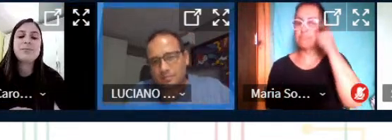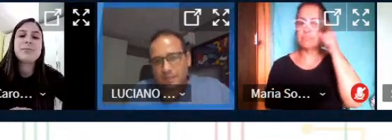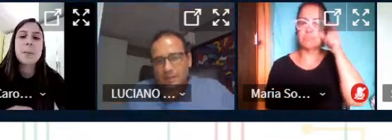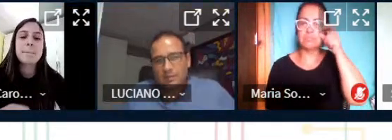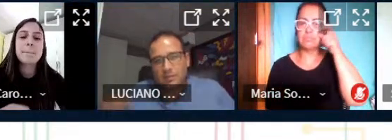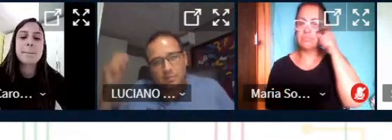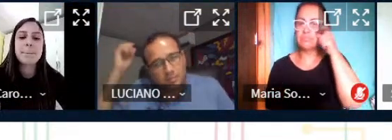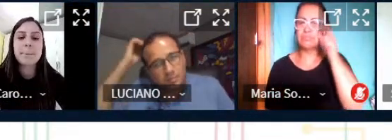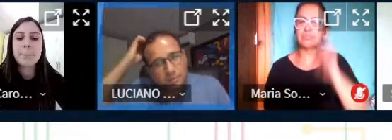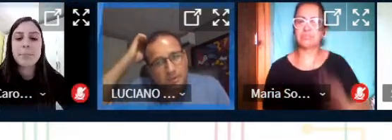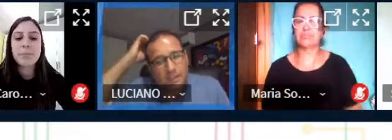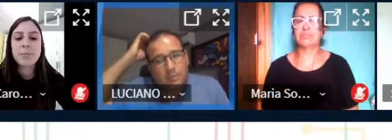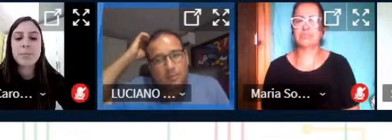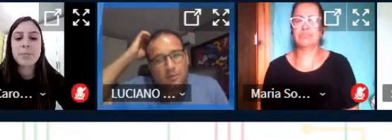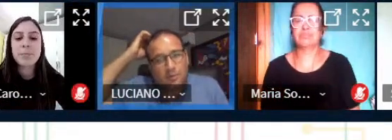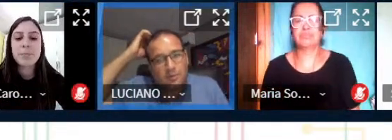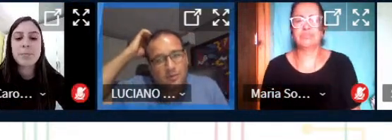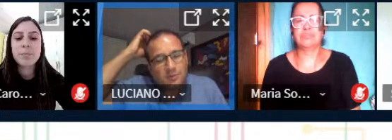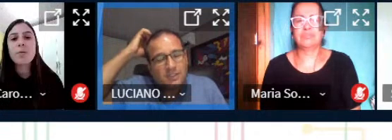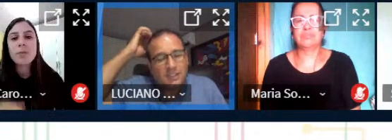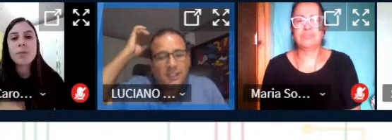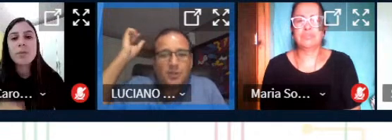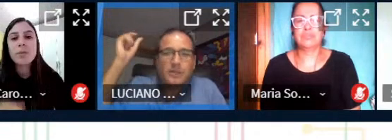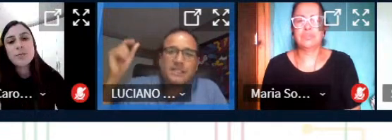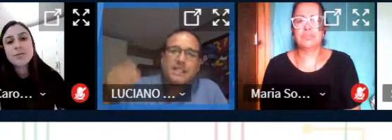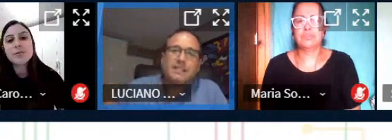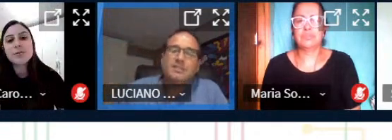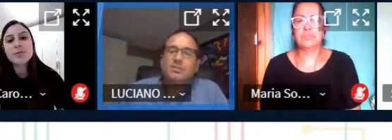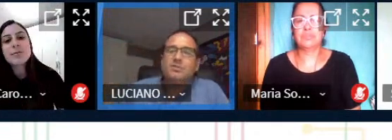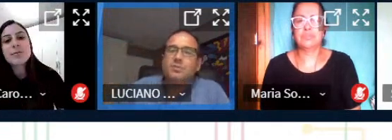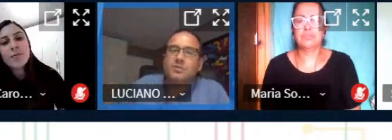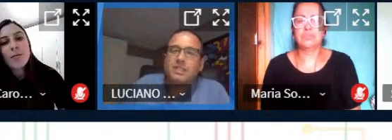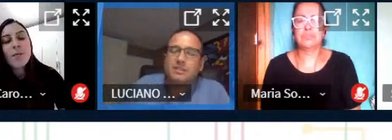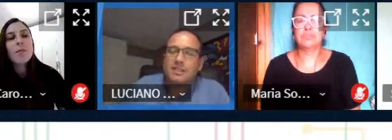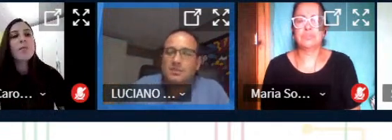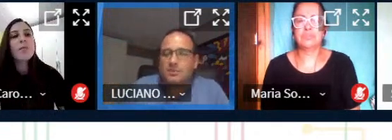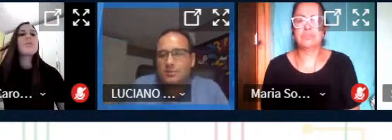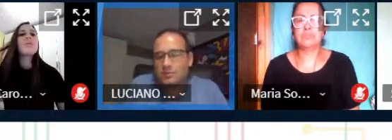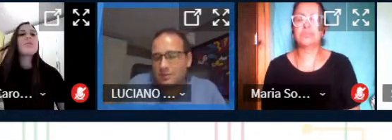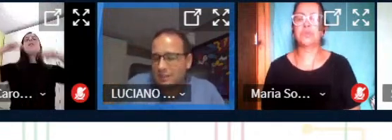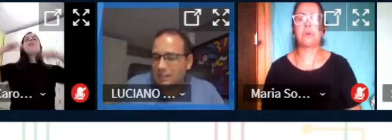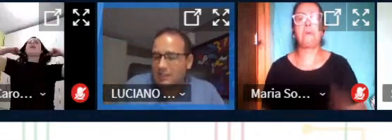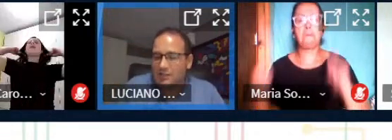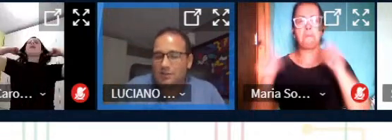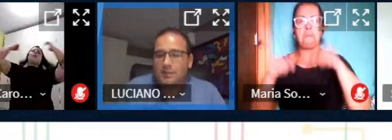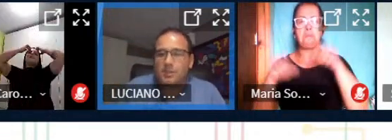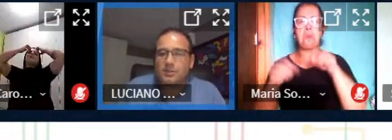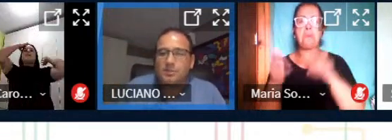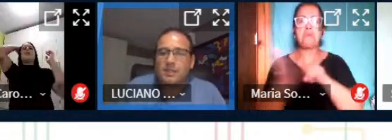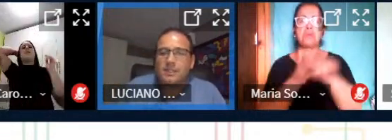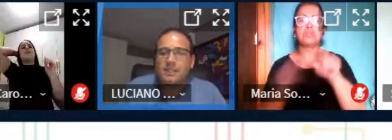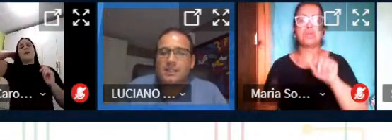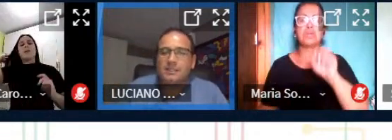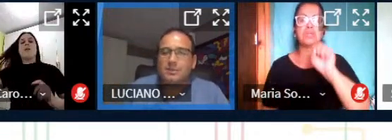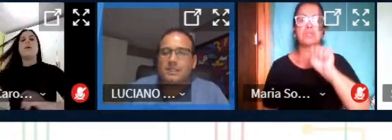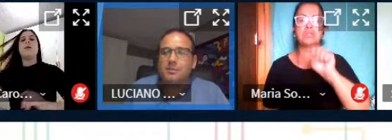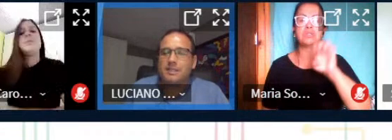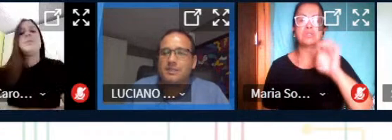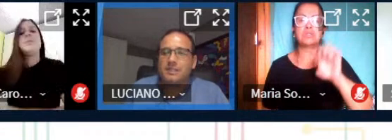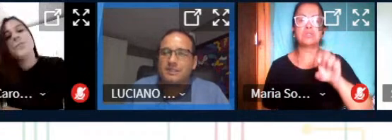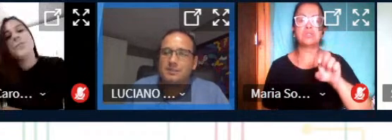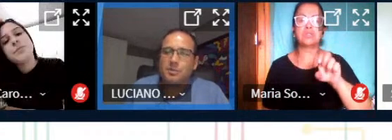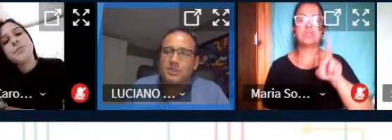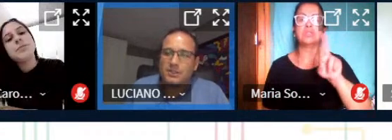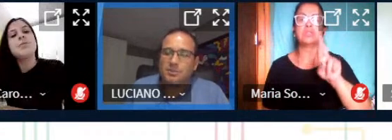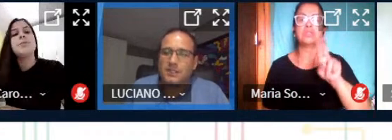fala querida posso perguntar para o do Serguei como é que está os projetos lá do do laboratório maker lá o